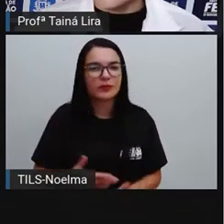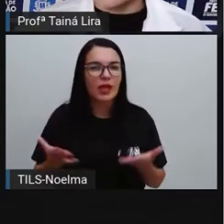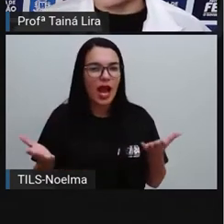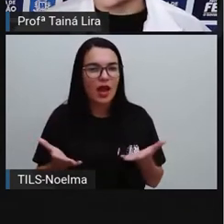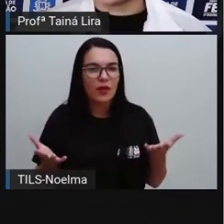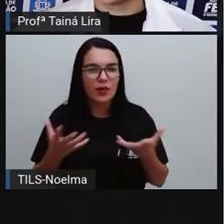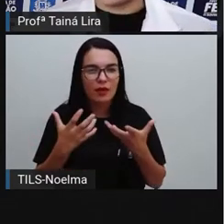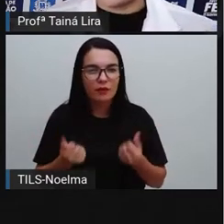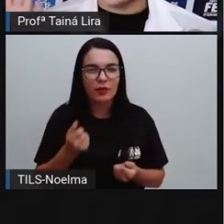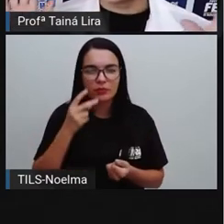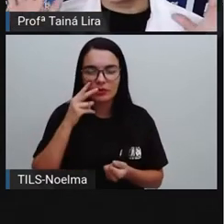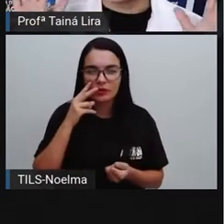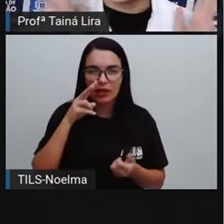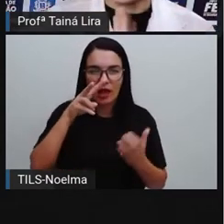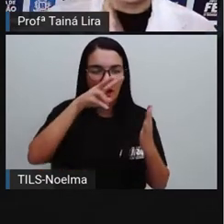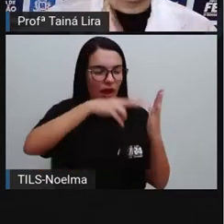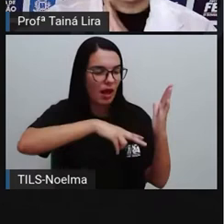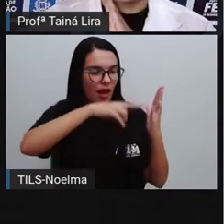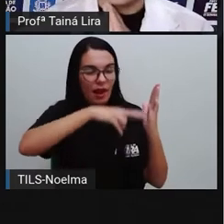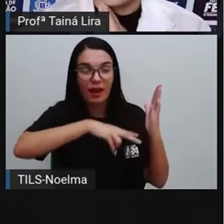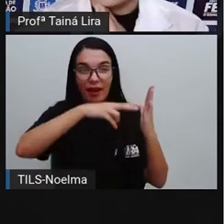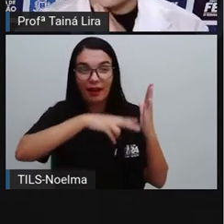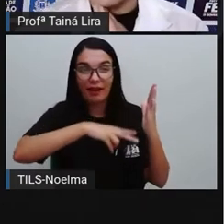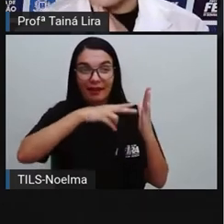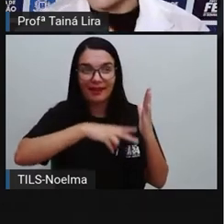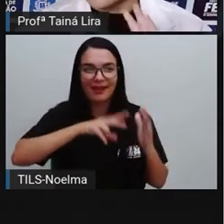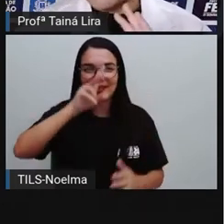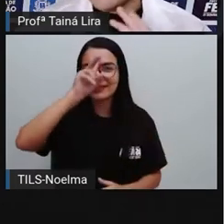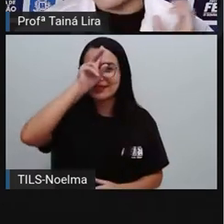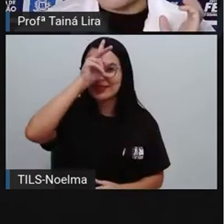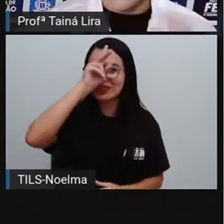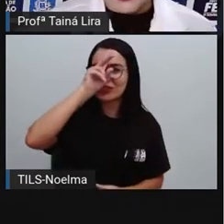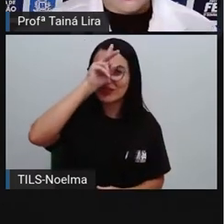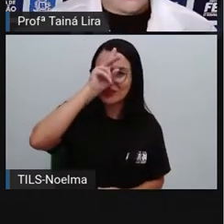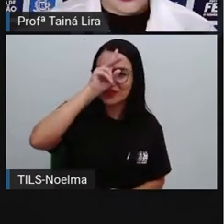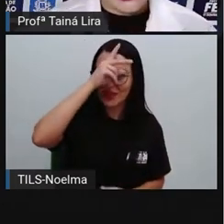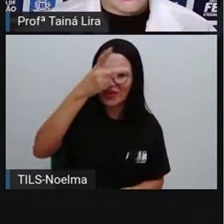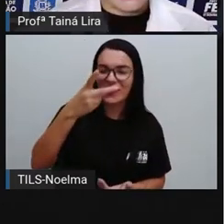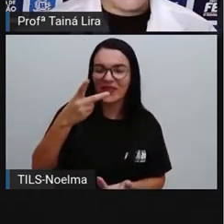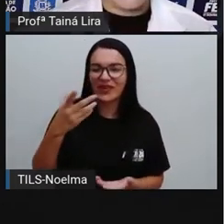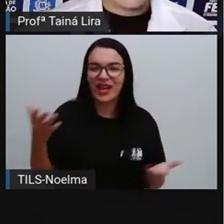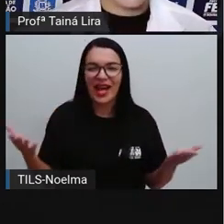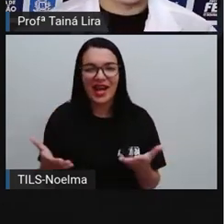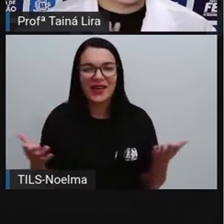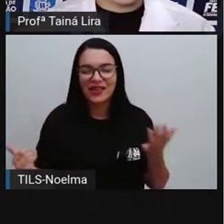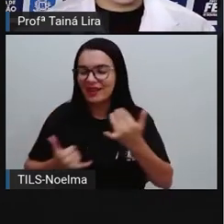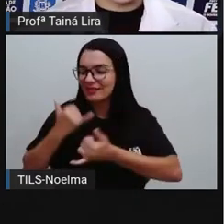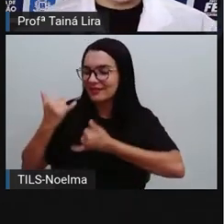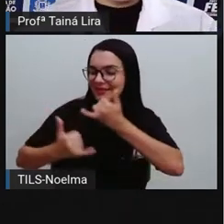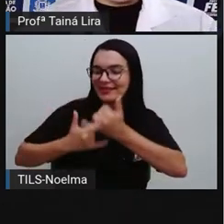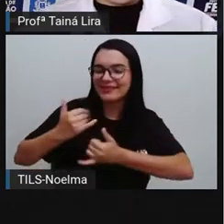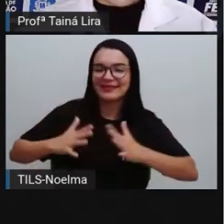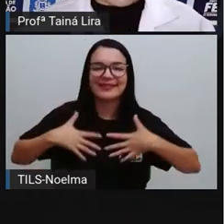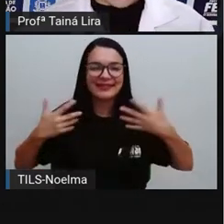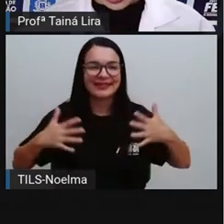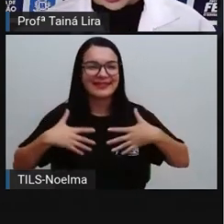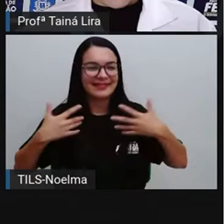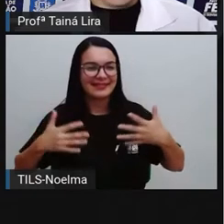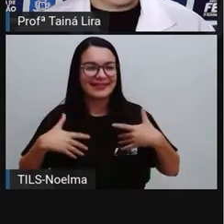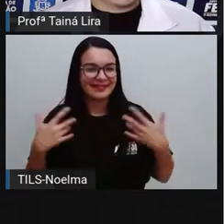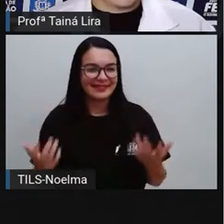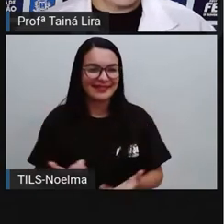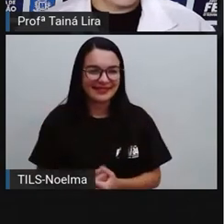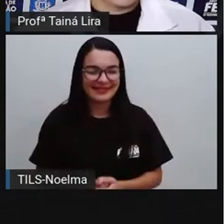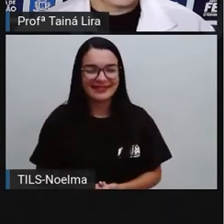Agora, vamos à parte, né, que eu sei que vocês adoram, a parte mais divertida da nossa aula, que é ler as